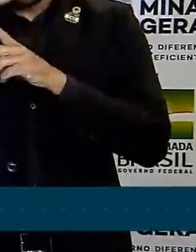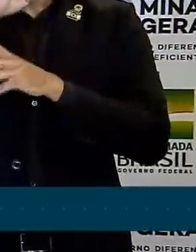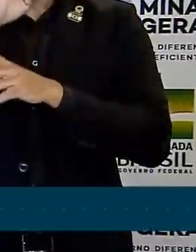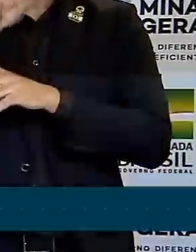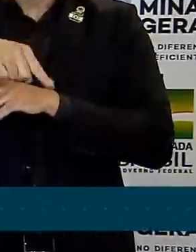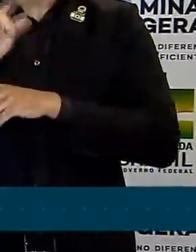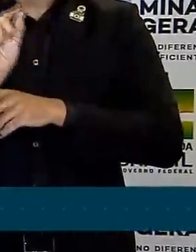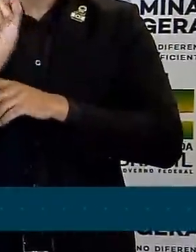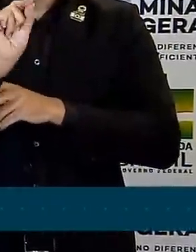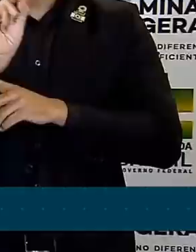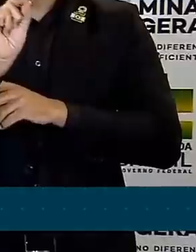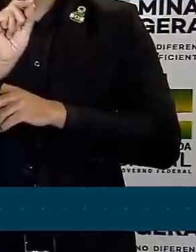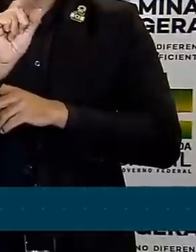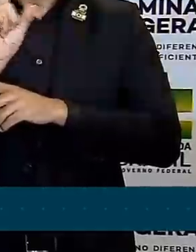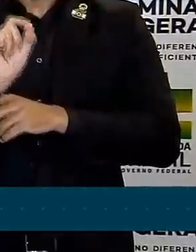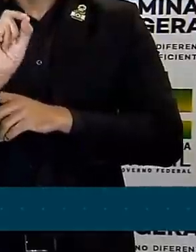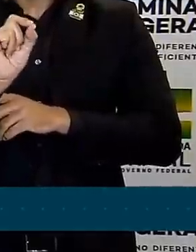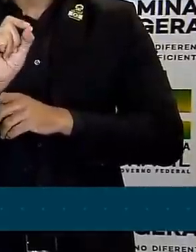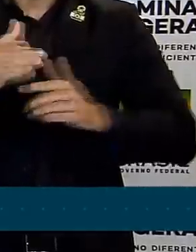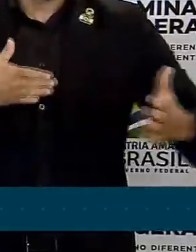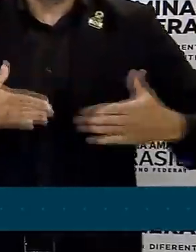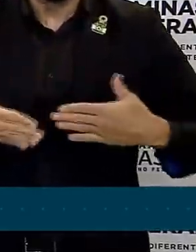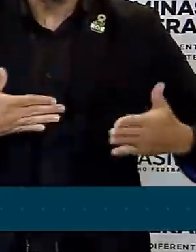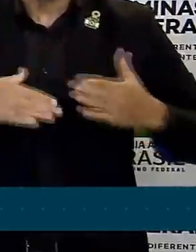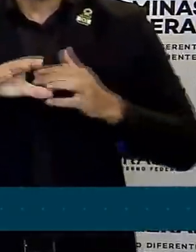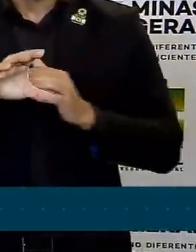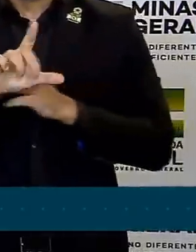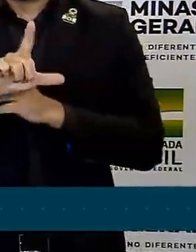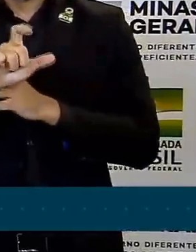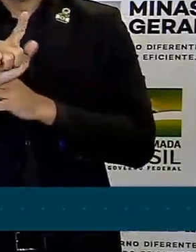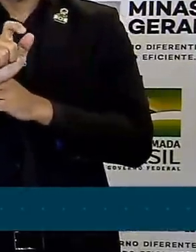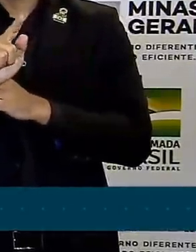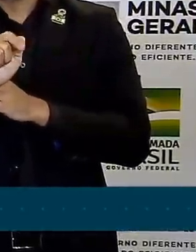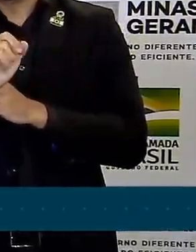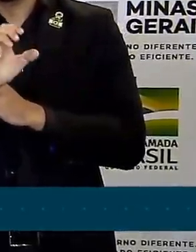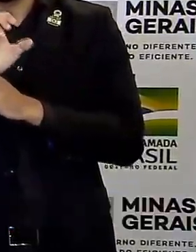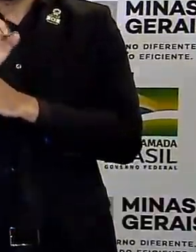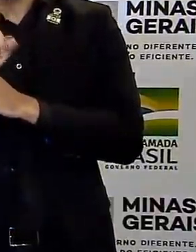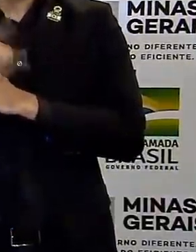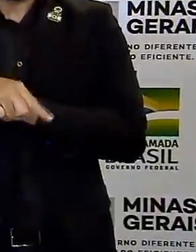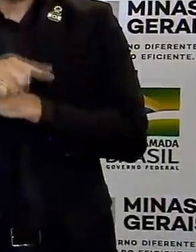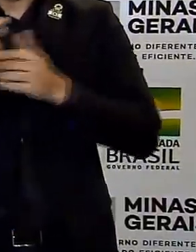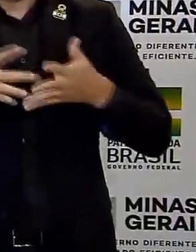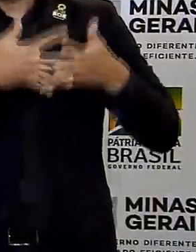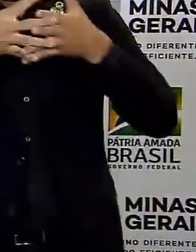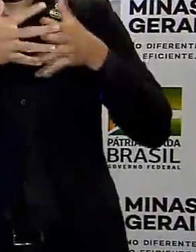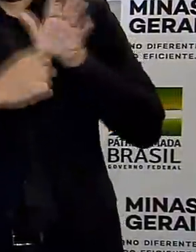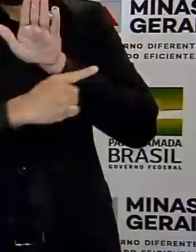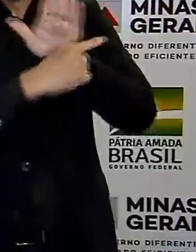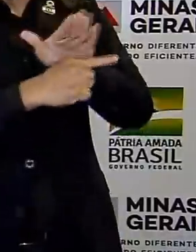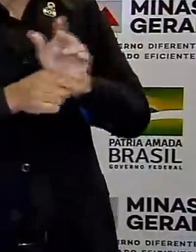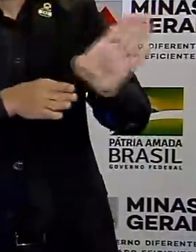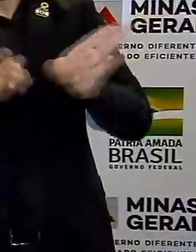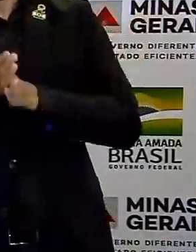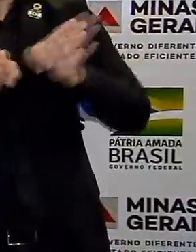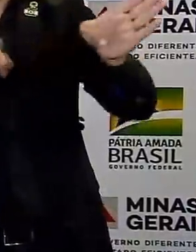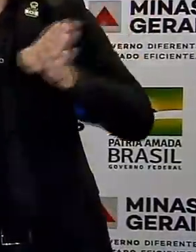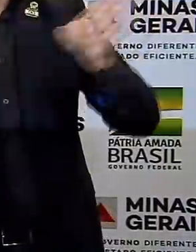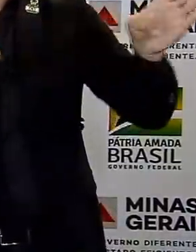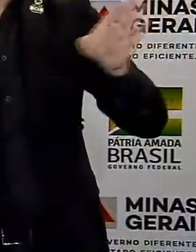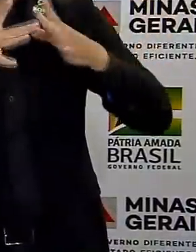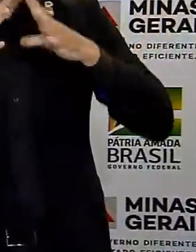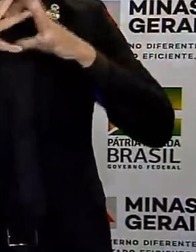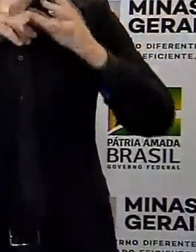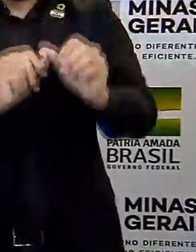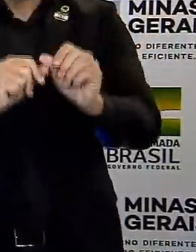este é a logística. Então estamos conseguindo enviar aquilo que é necessário para todas as regiões